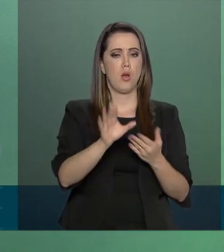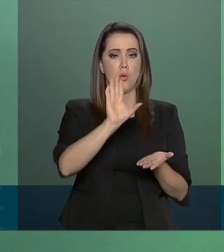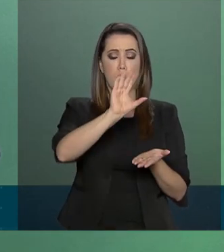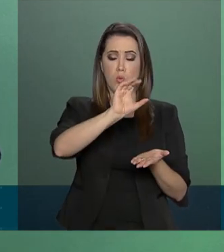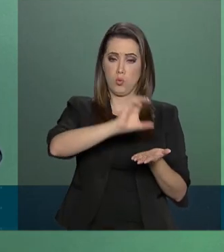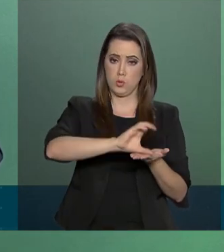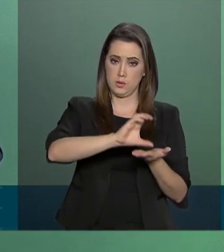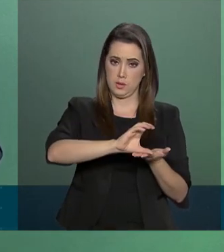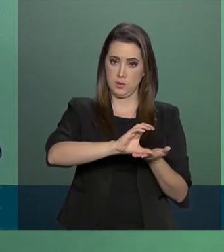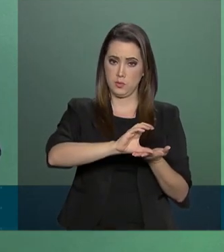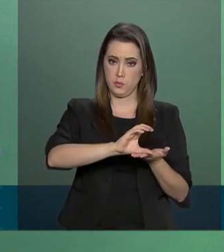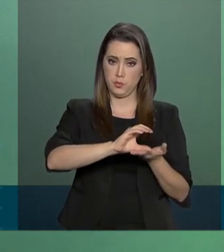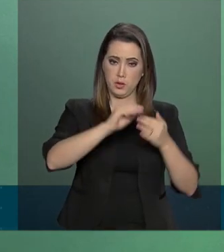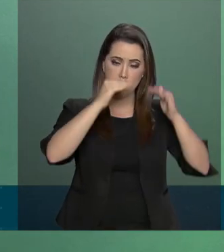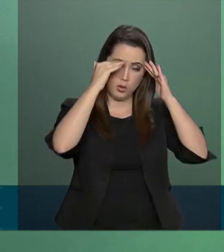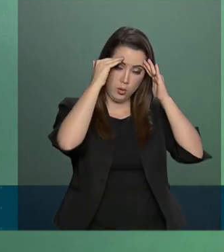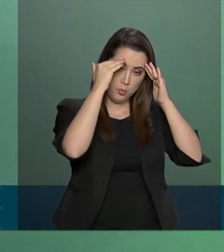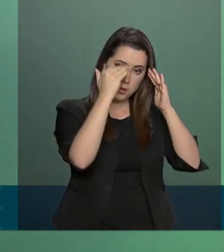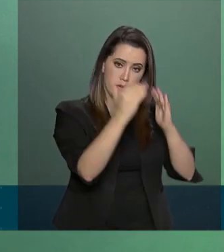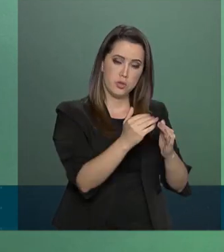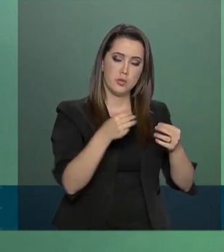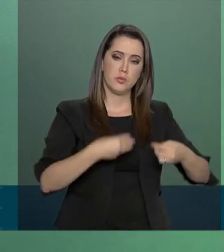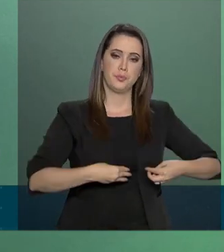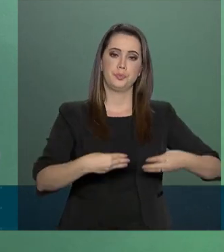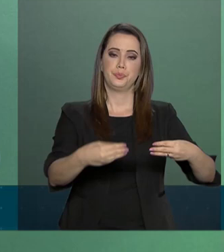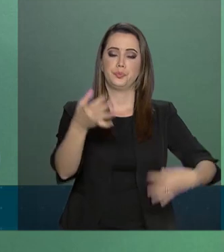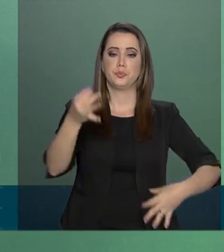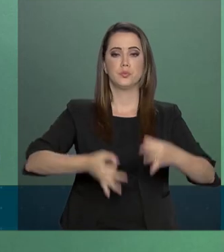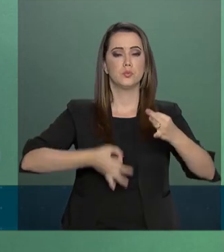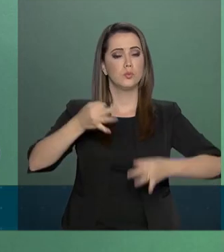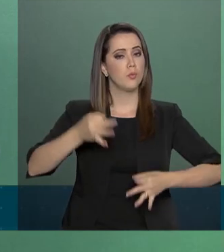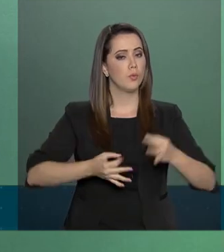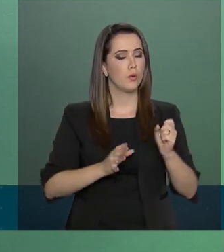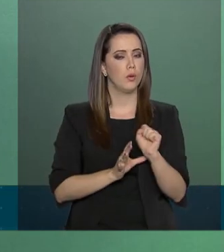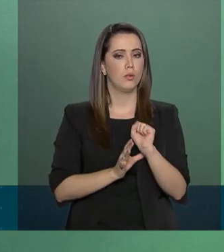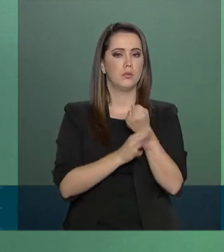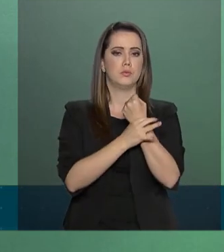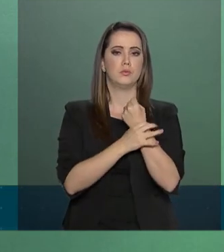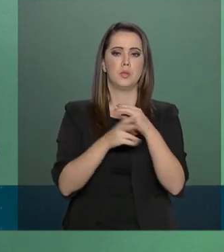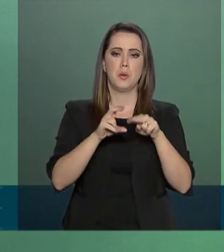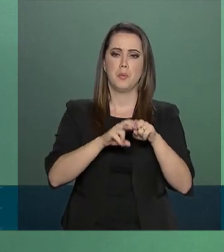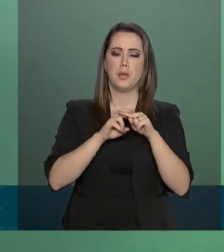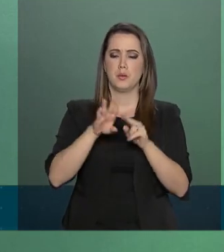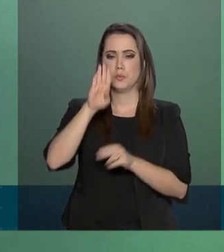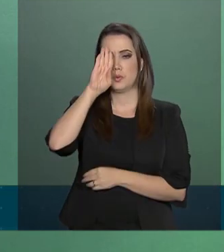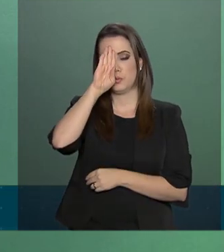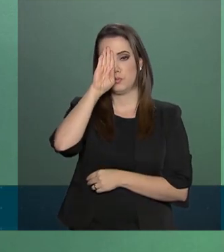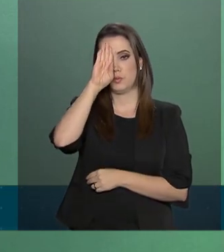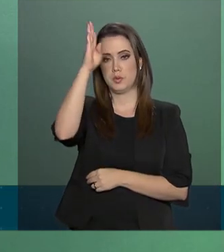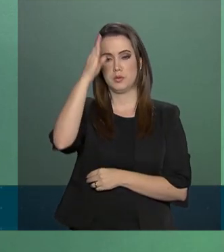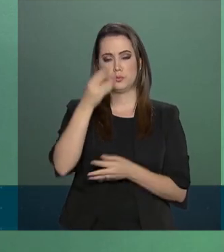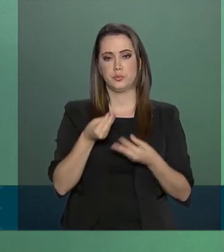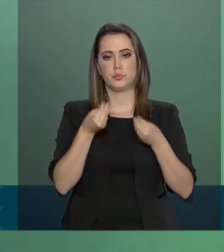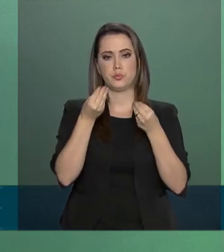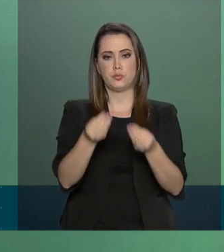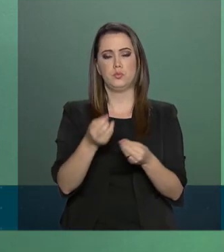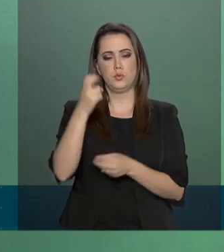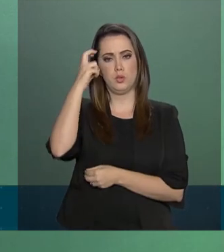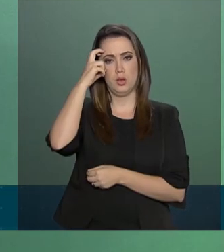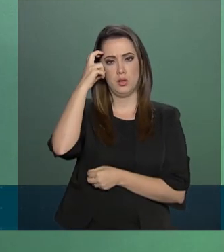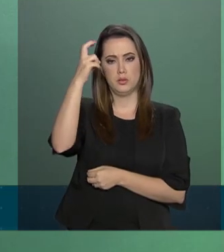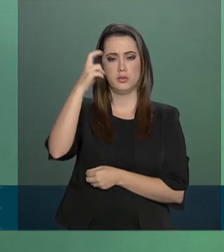subordinado ao Ministério da Justiça e Segurança Pública, pela prioridade dada à inteligência